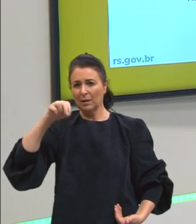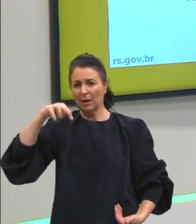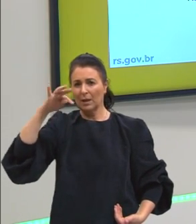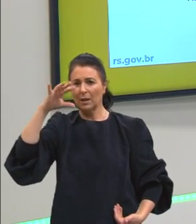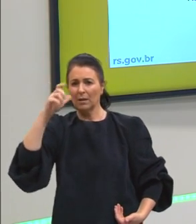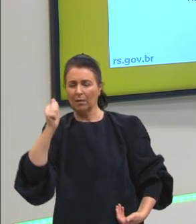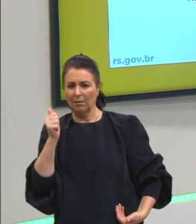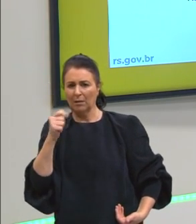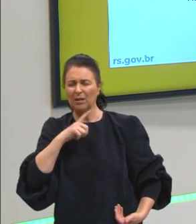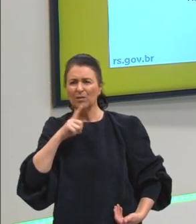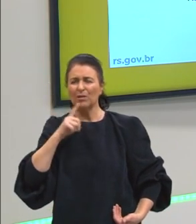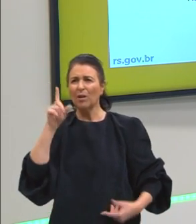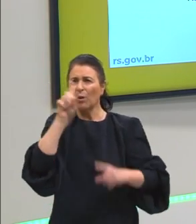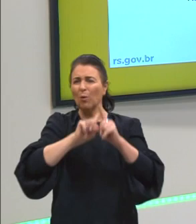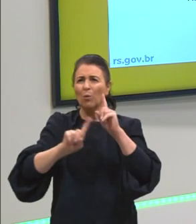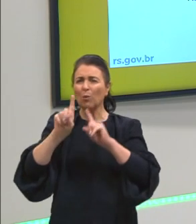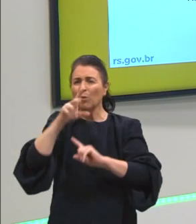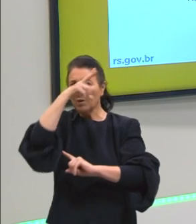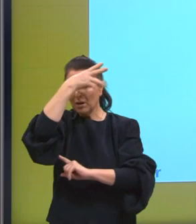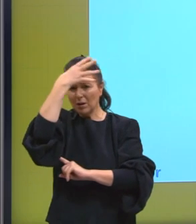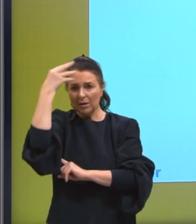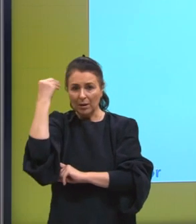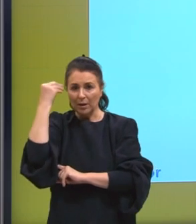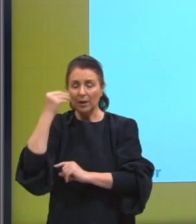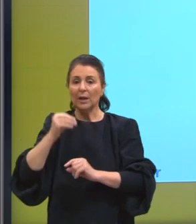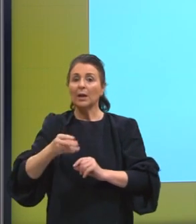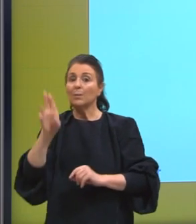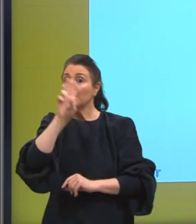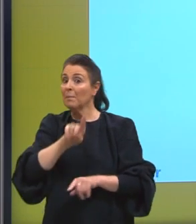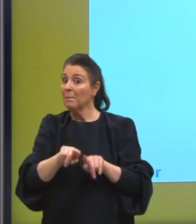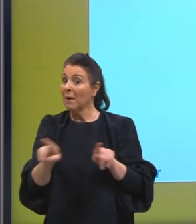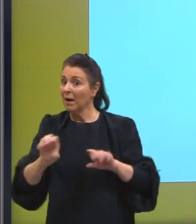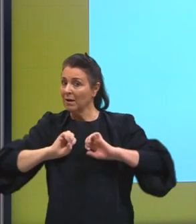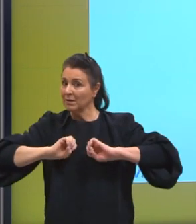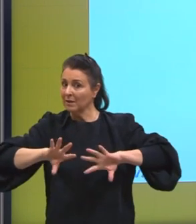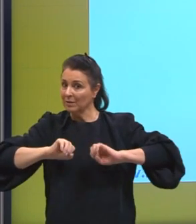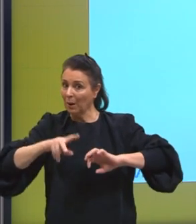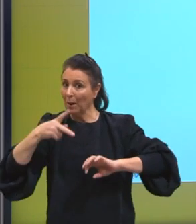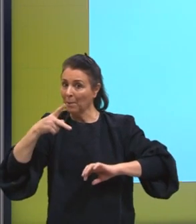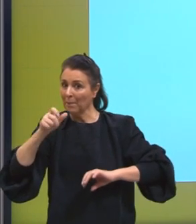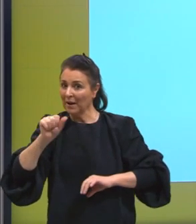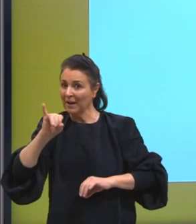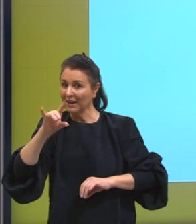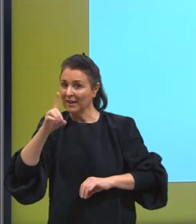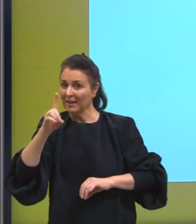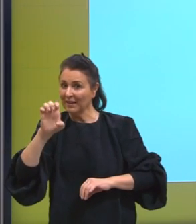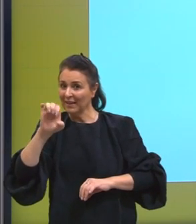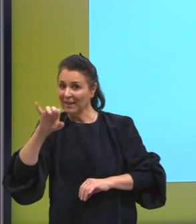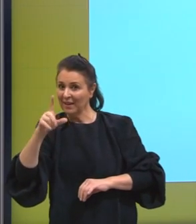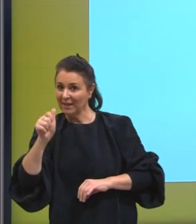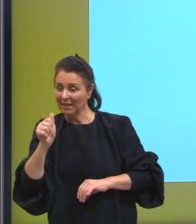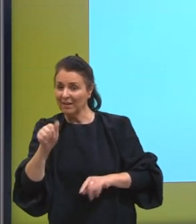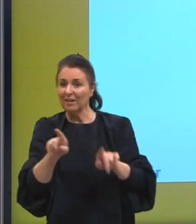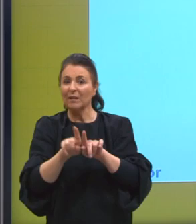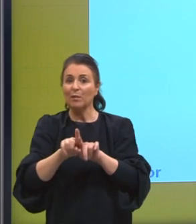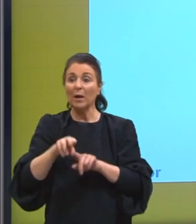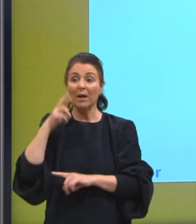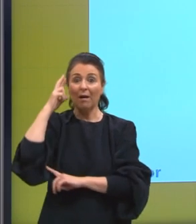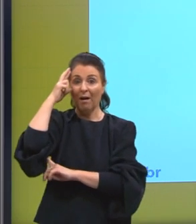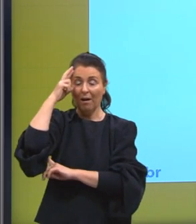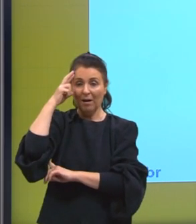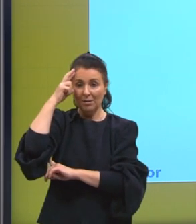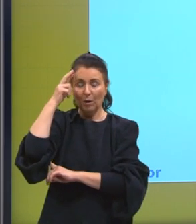e aí, através da educação, da paideia que dá a educação que, e pelo uso da razão, que,